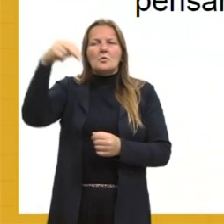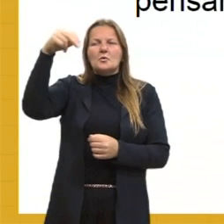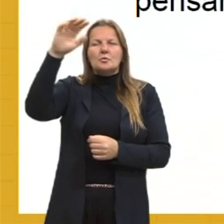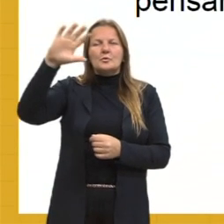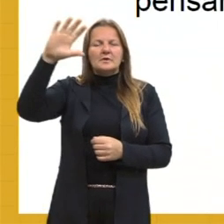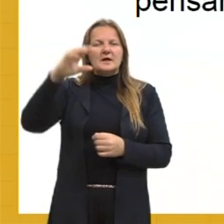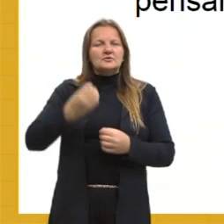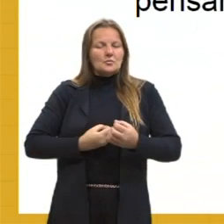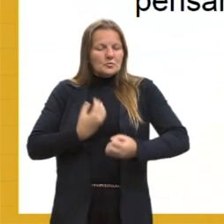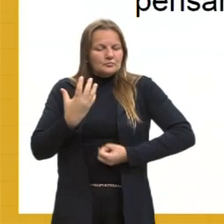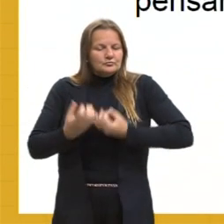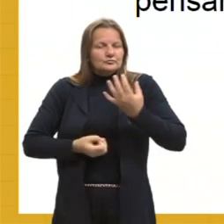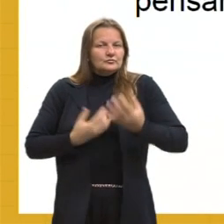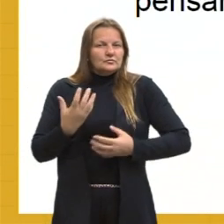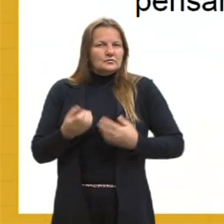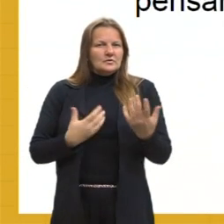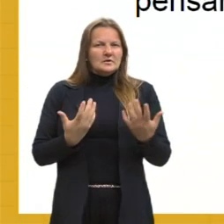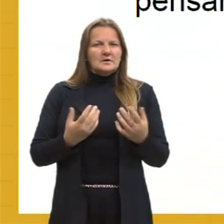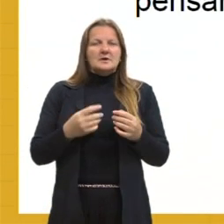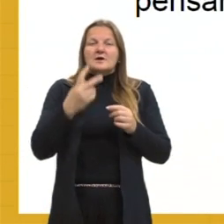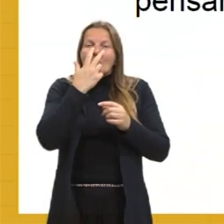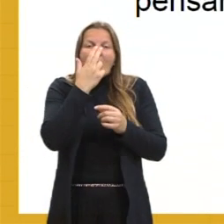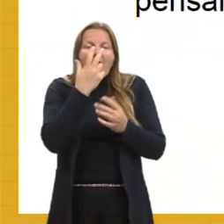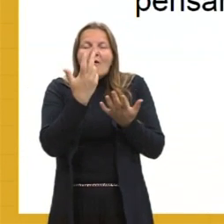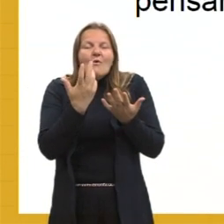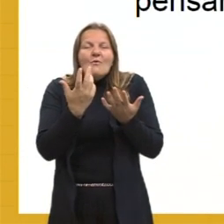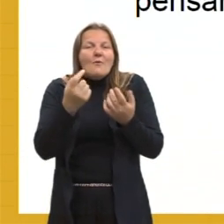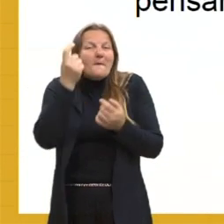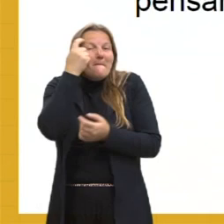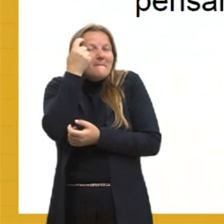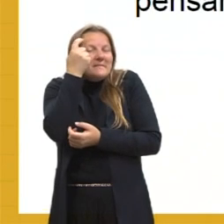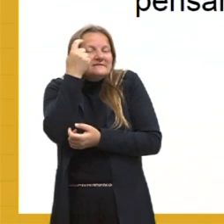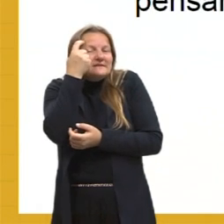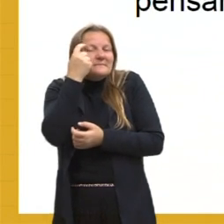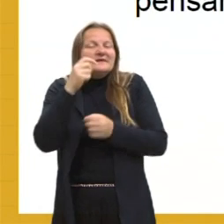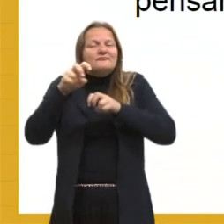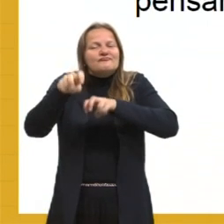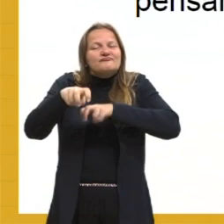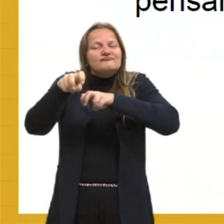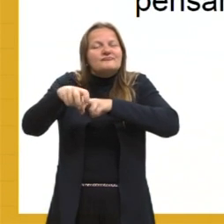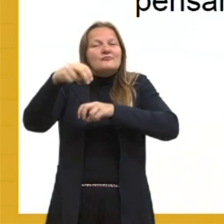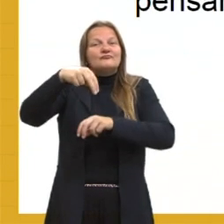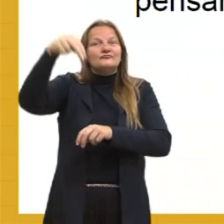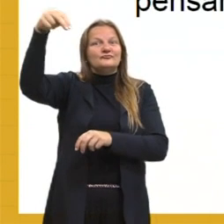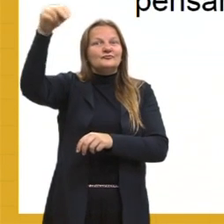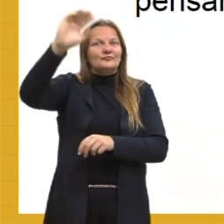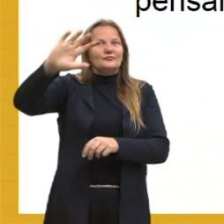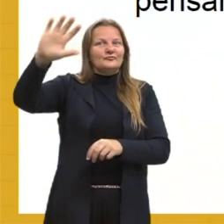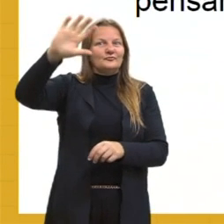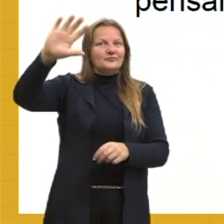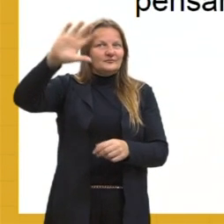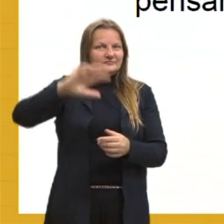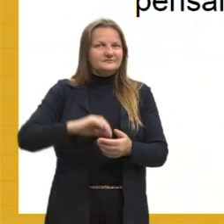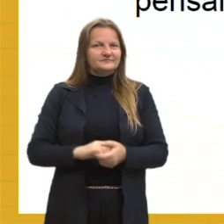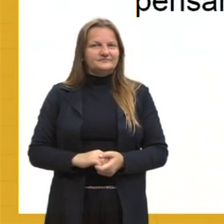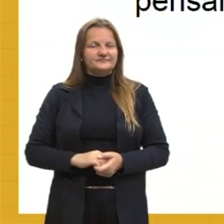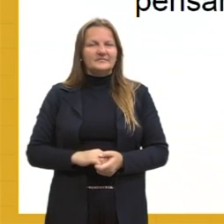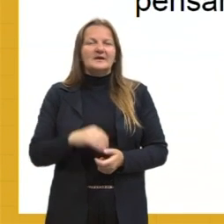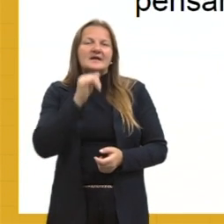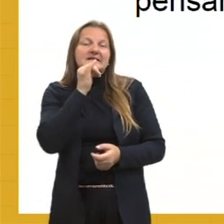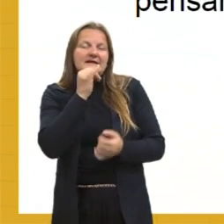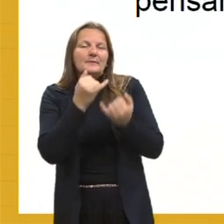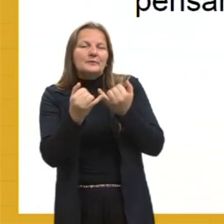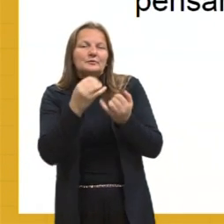expressão, forma. Mergulhando, então, no pensamento do jagunço do interior brasileiro, como, por exemplo, o João Guimarães